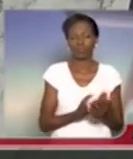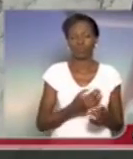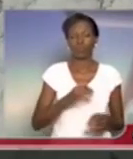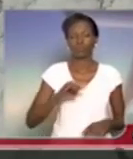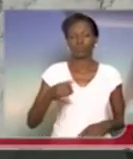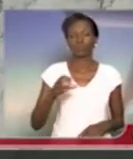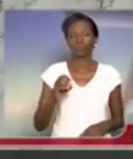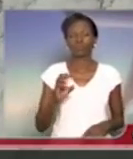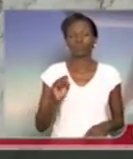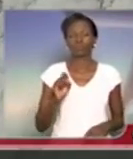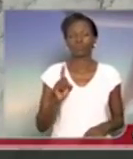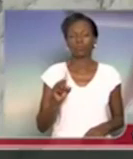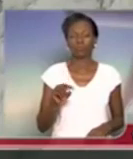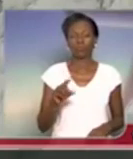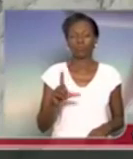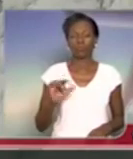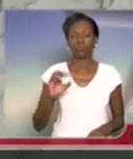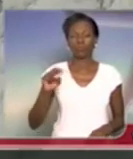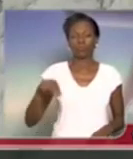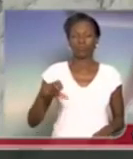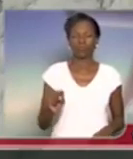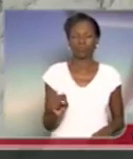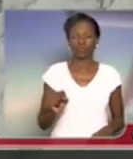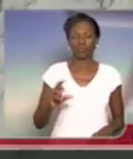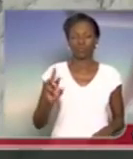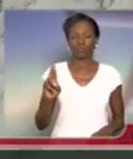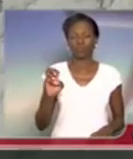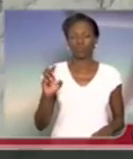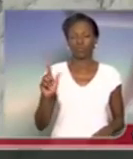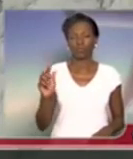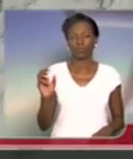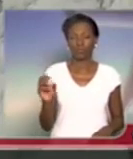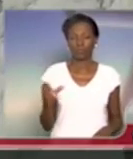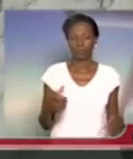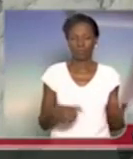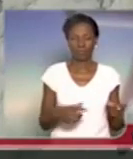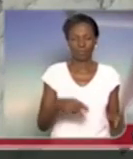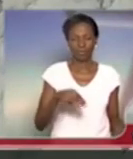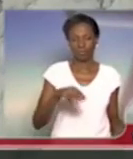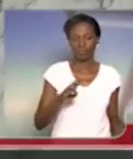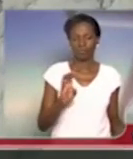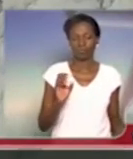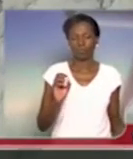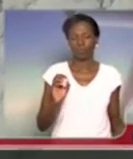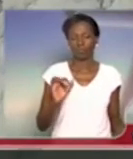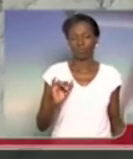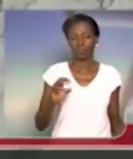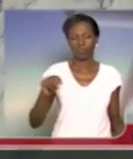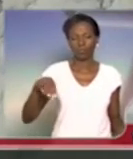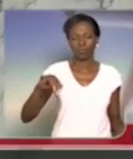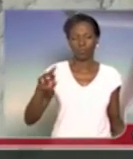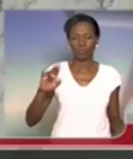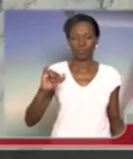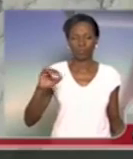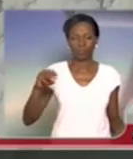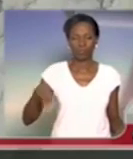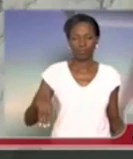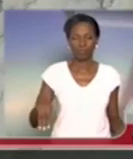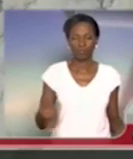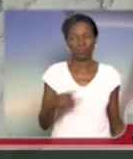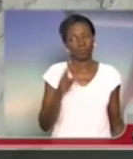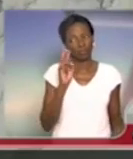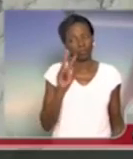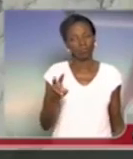José Lins do Rego, na região de M. Boimirim, mostrei cenas aqui de violência, dois professores